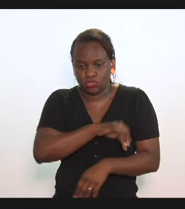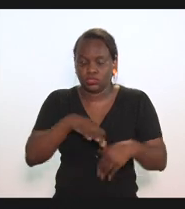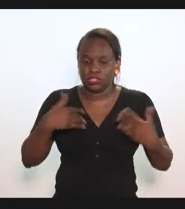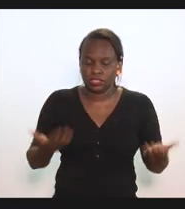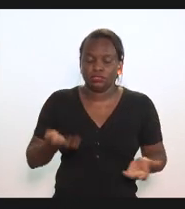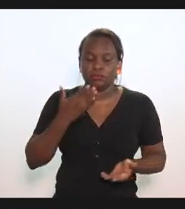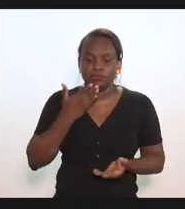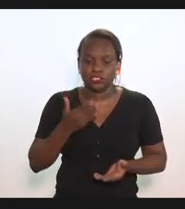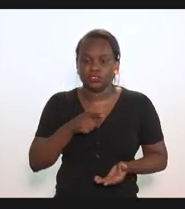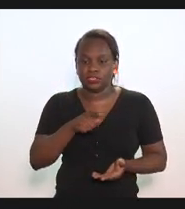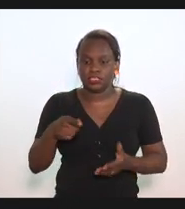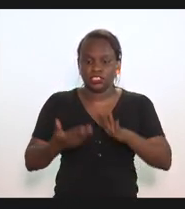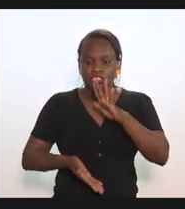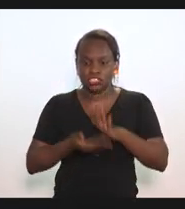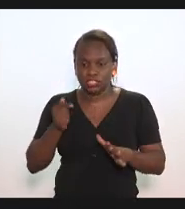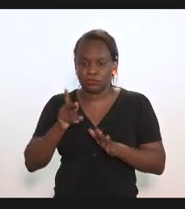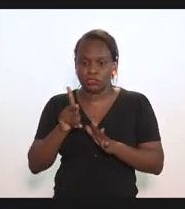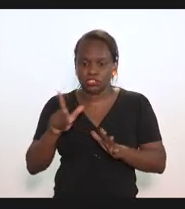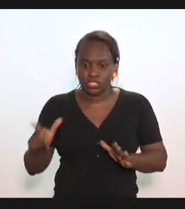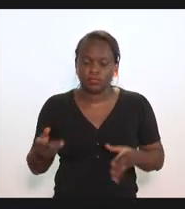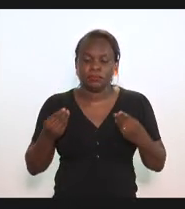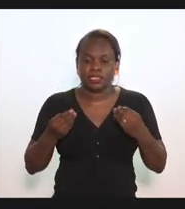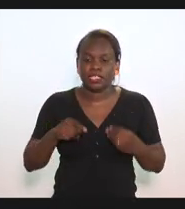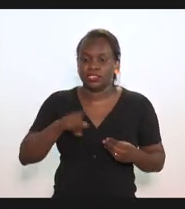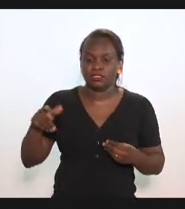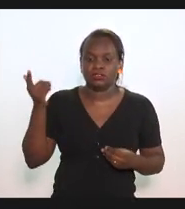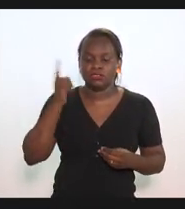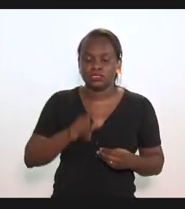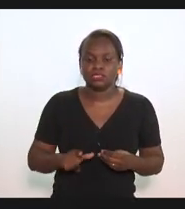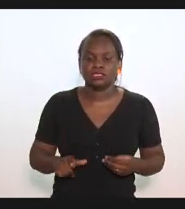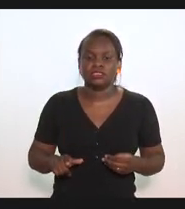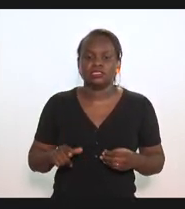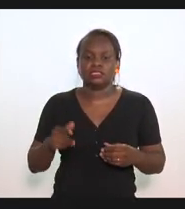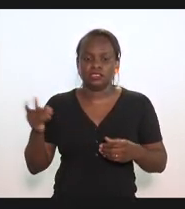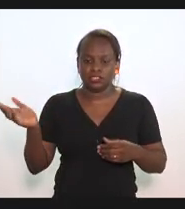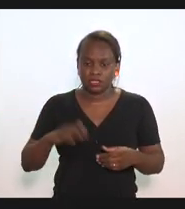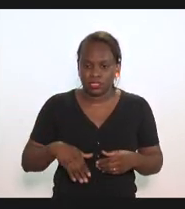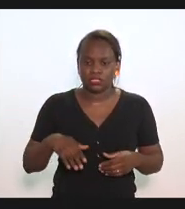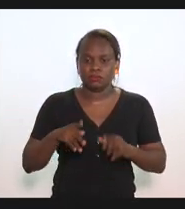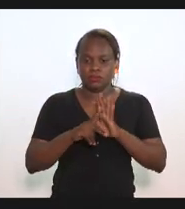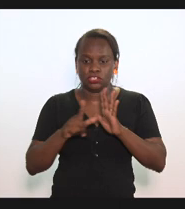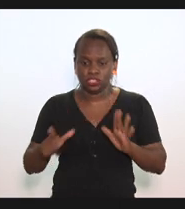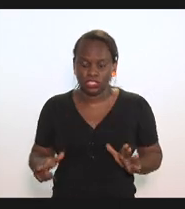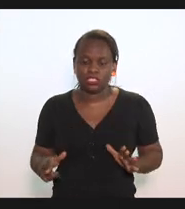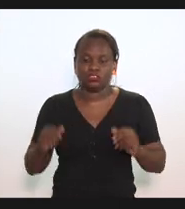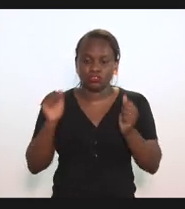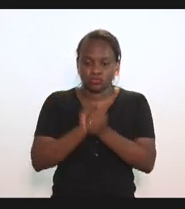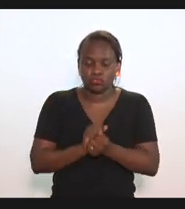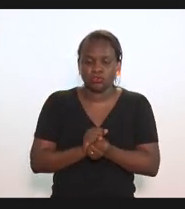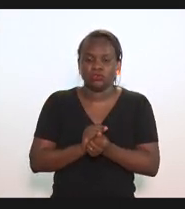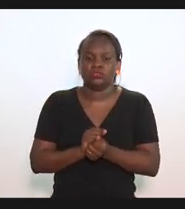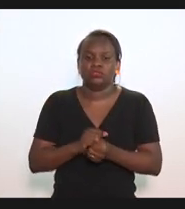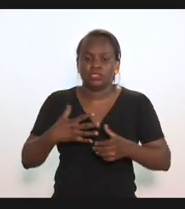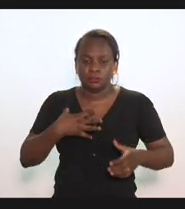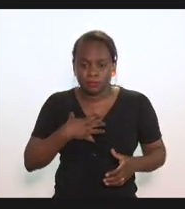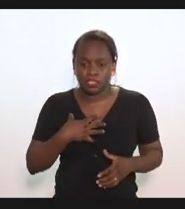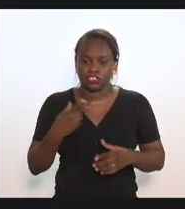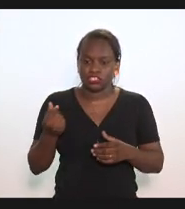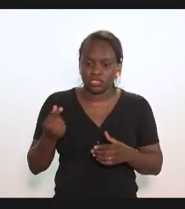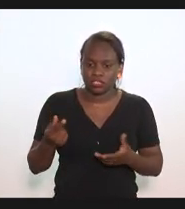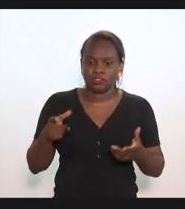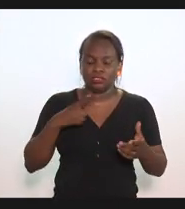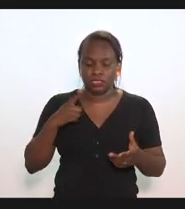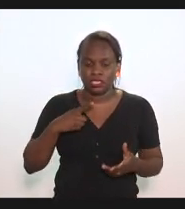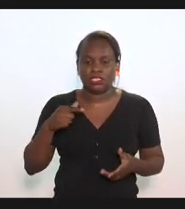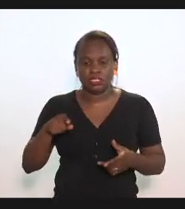pediria que o senhor retirasse esse projeto para que a gente possa estar trazendo para o projeto conjuntamente o impacto financeiro